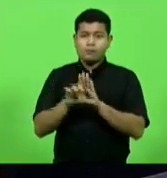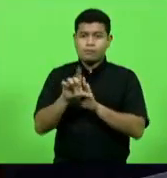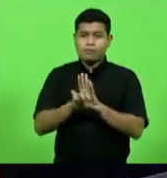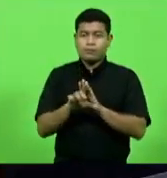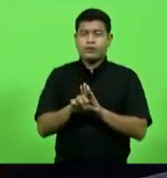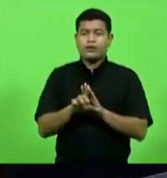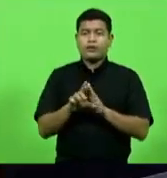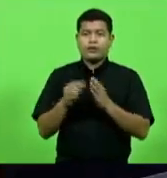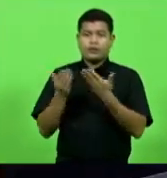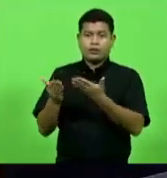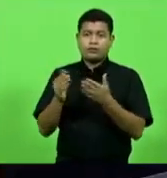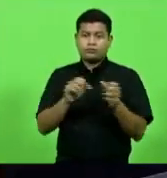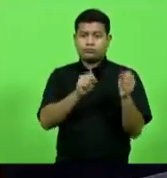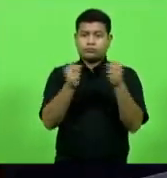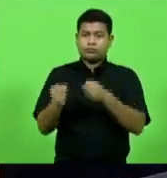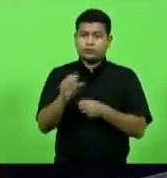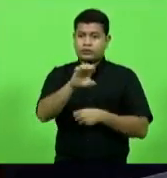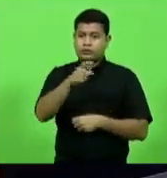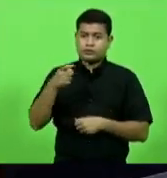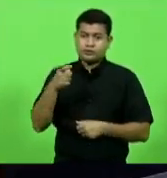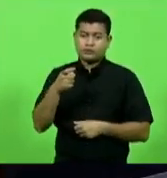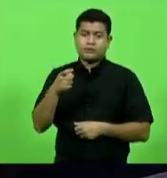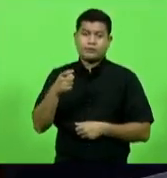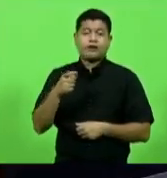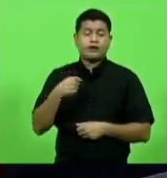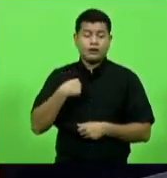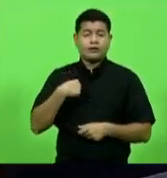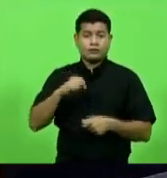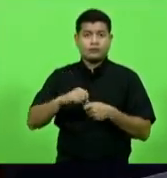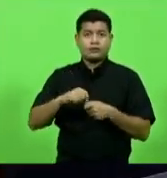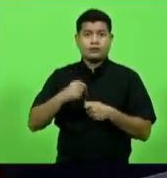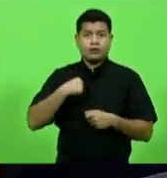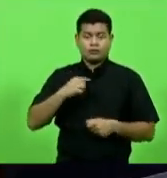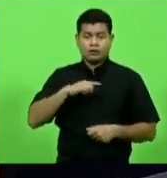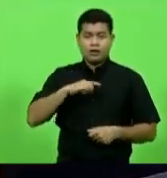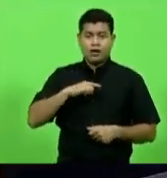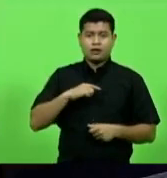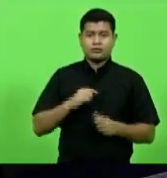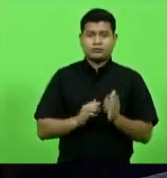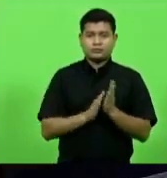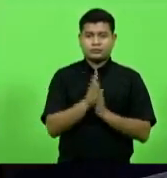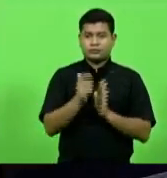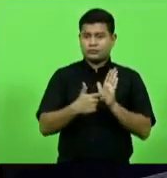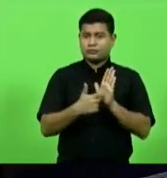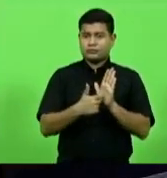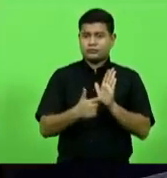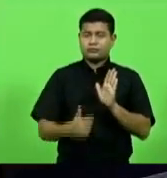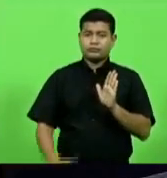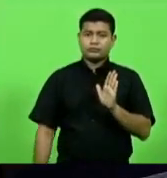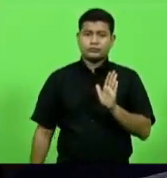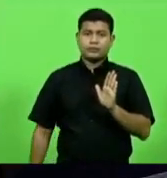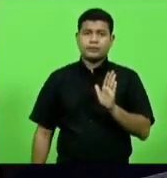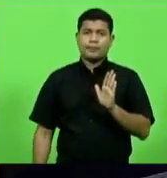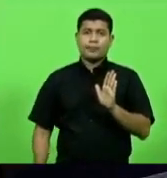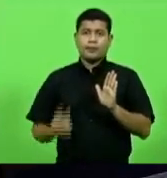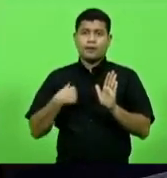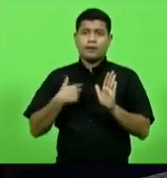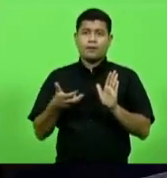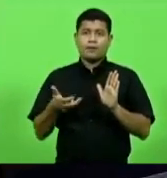vamos lá e ela foi feita e eu tenho eu tenho ela aqui comigo aqui e quero